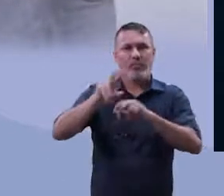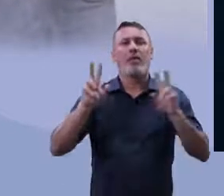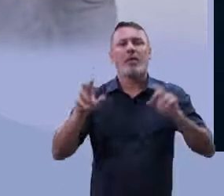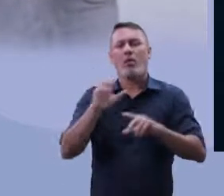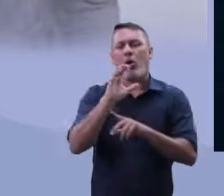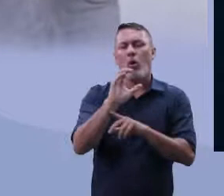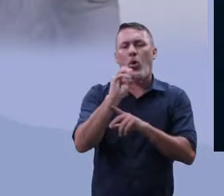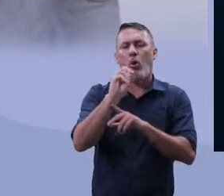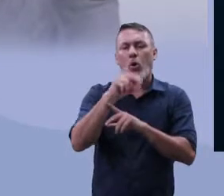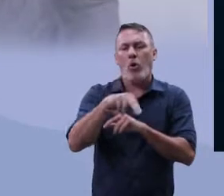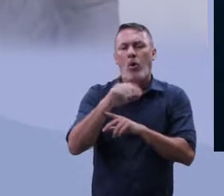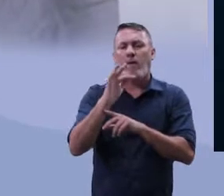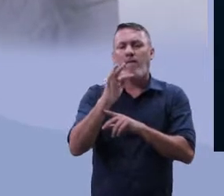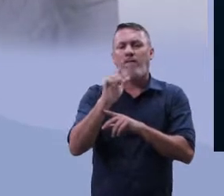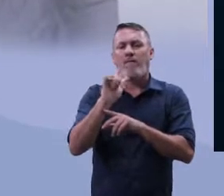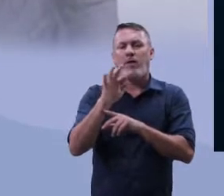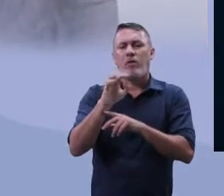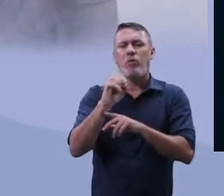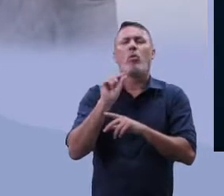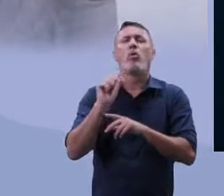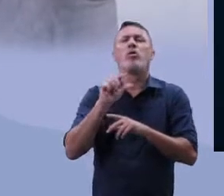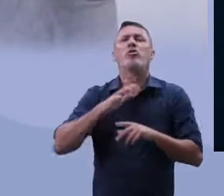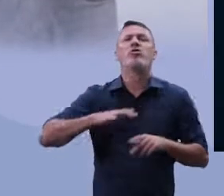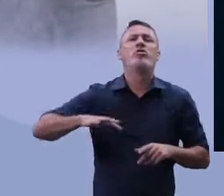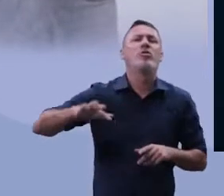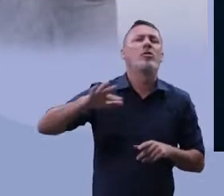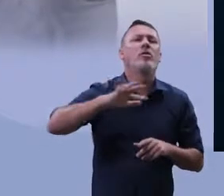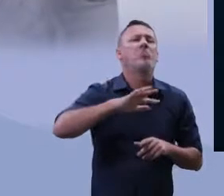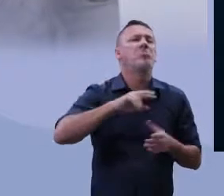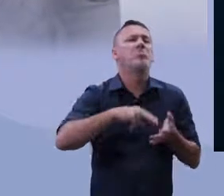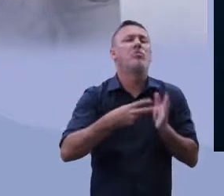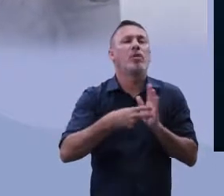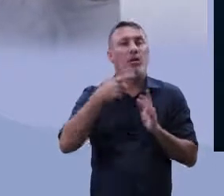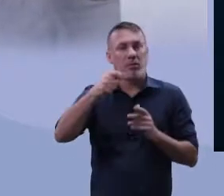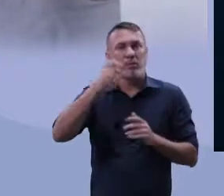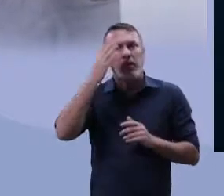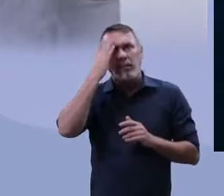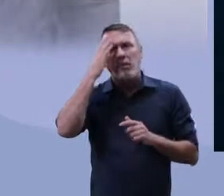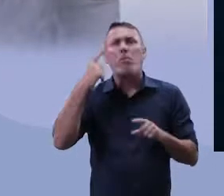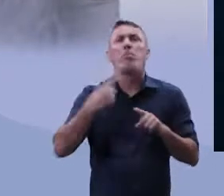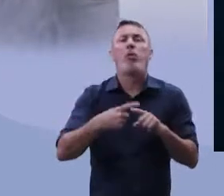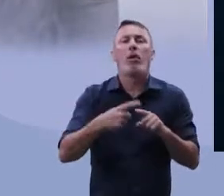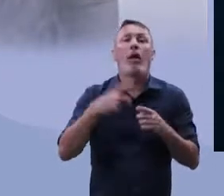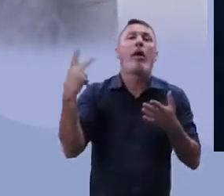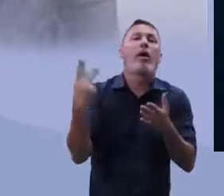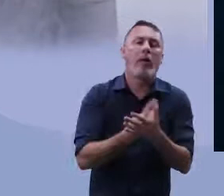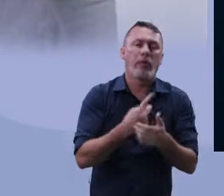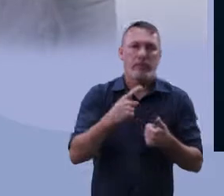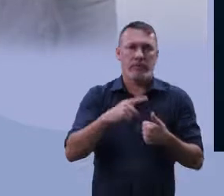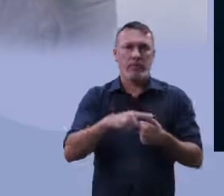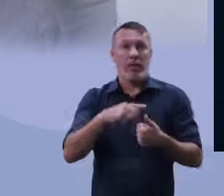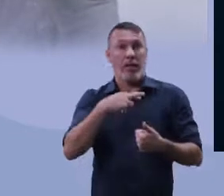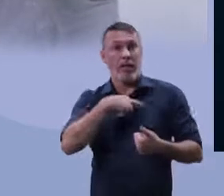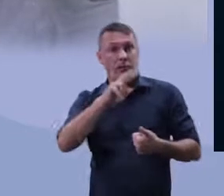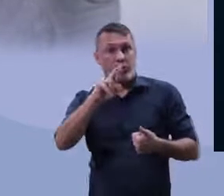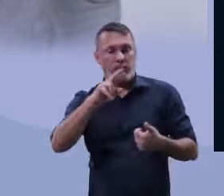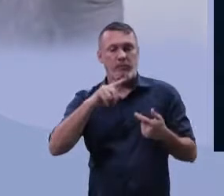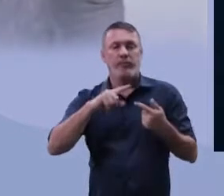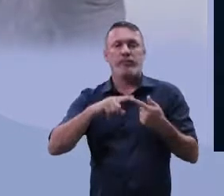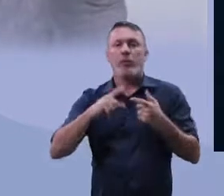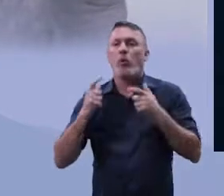falamos desses conflitos, de forma generalizada, nós temos que entender que grande parte deles se dão por questões religiosas,